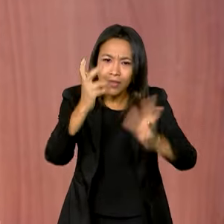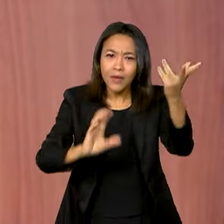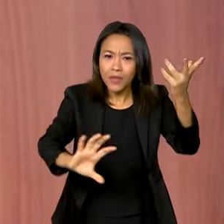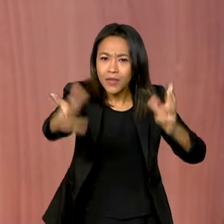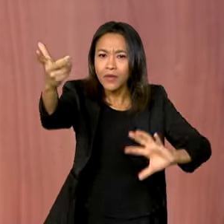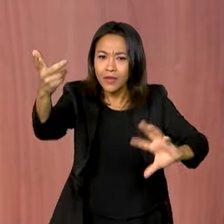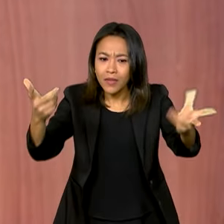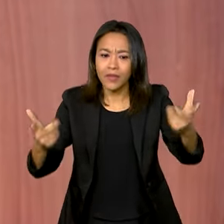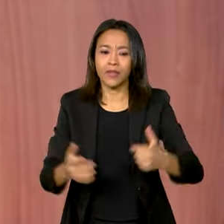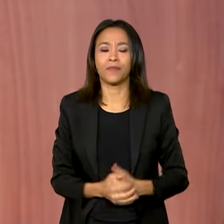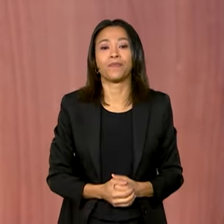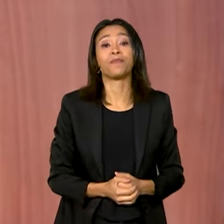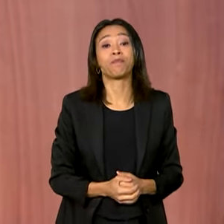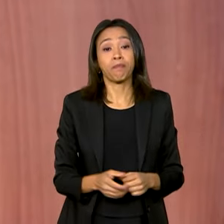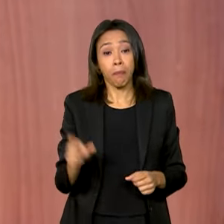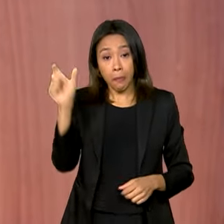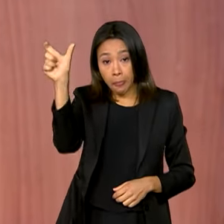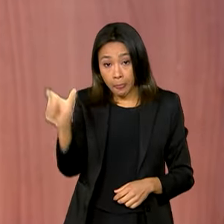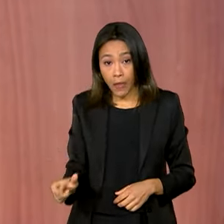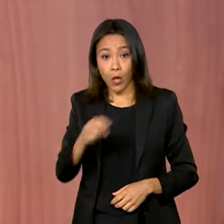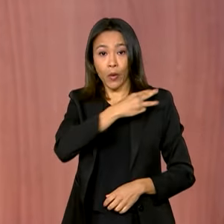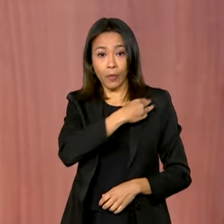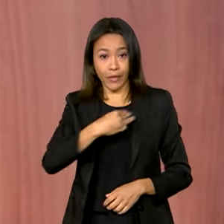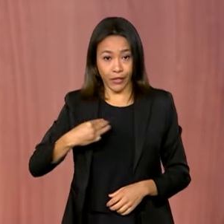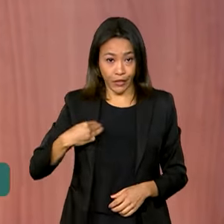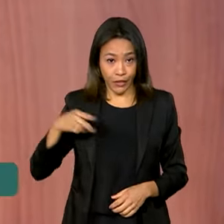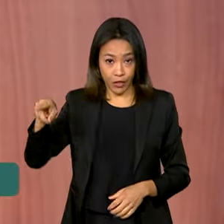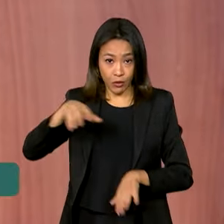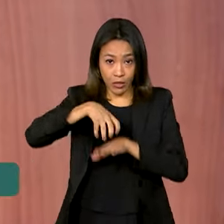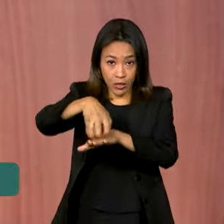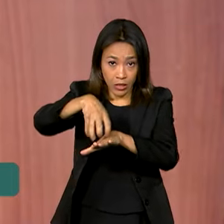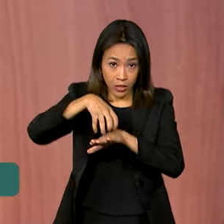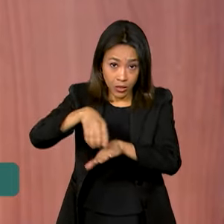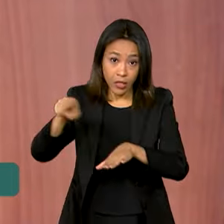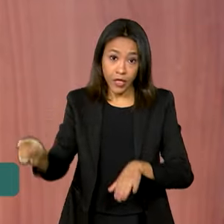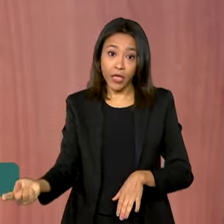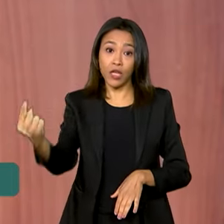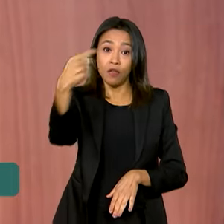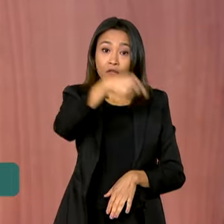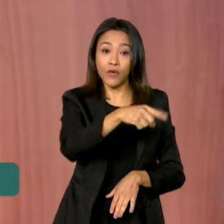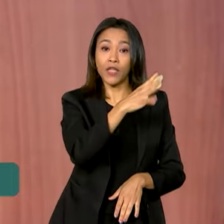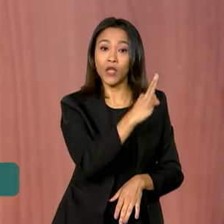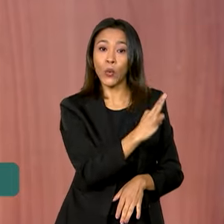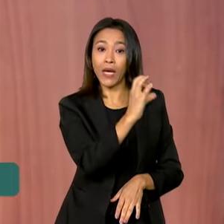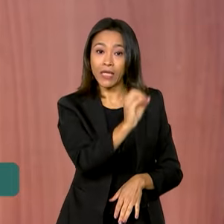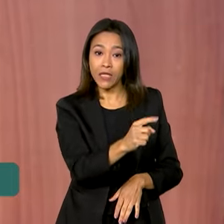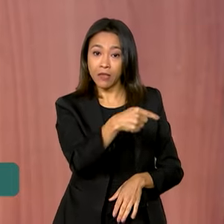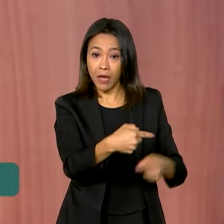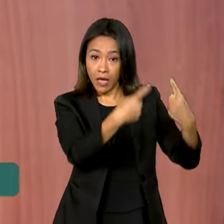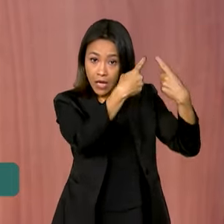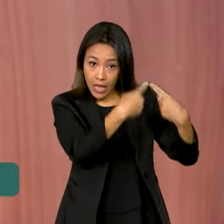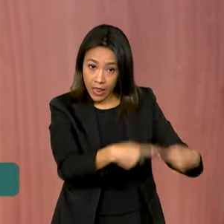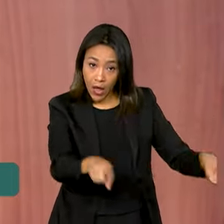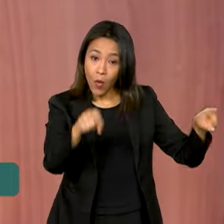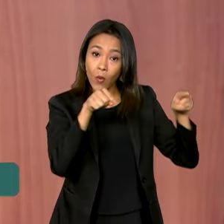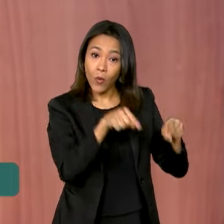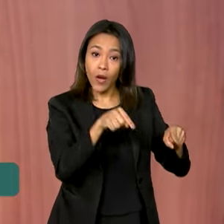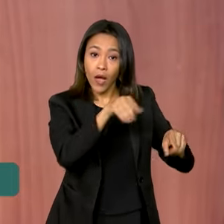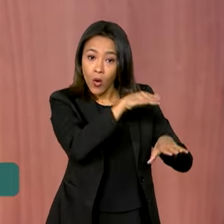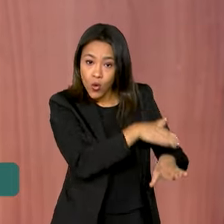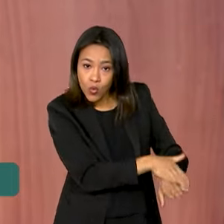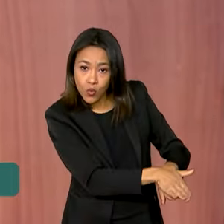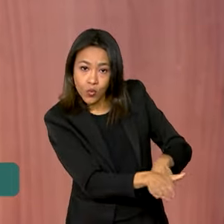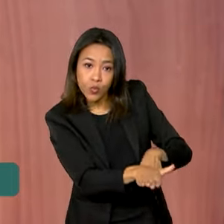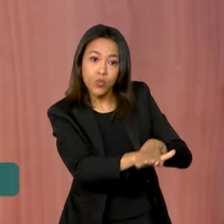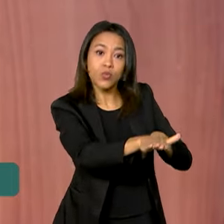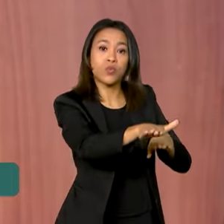E o ministro dos Transportes, Enam Filho, esteve em Tocantins para inaugurar o terminal conectado à Ferrovia Norte-Sul.